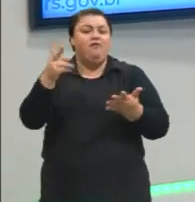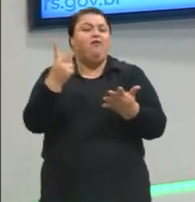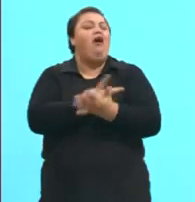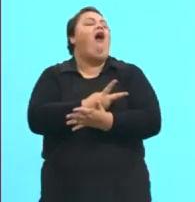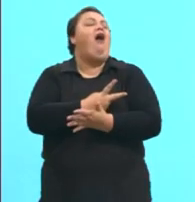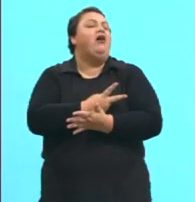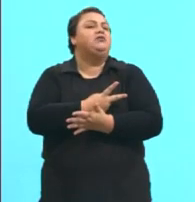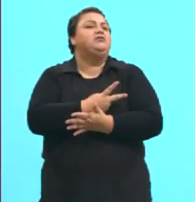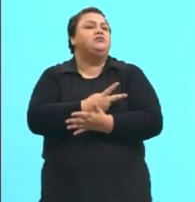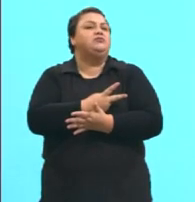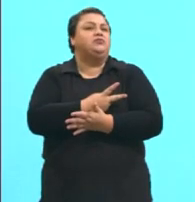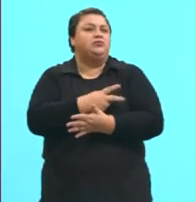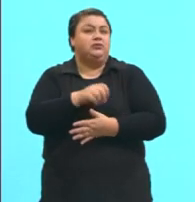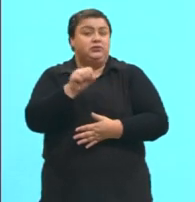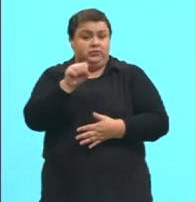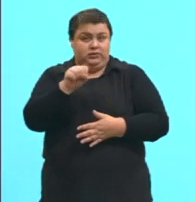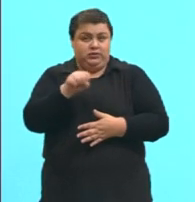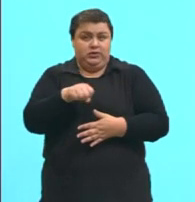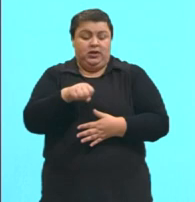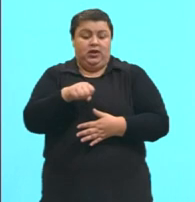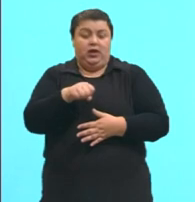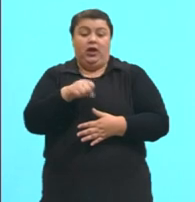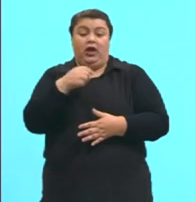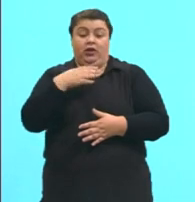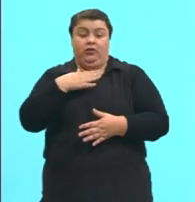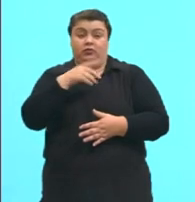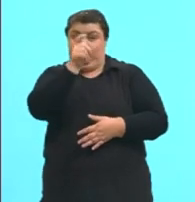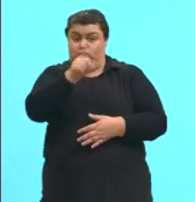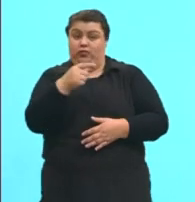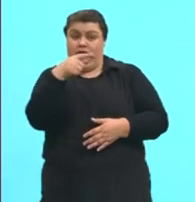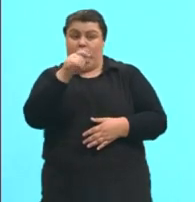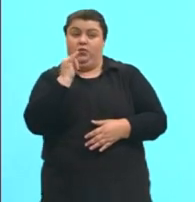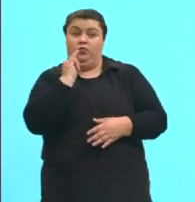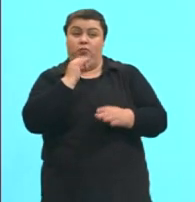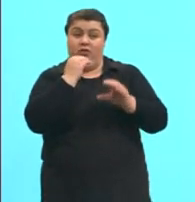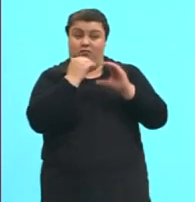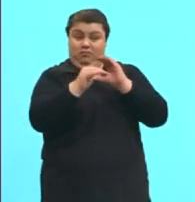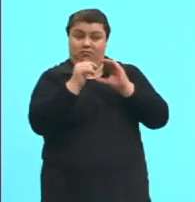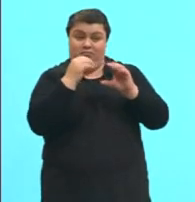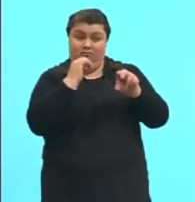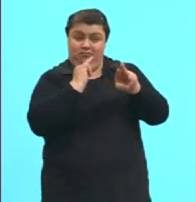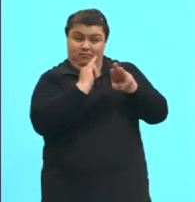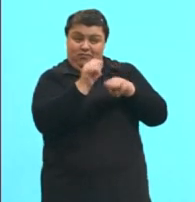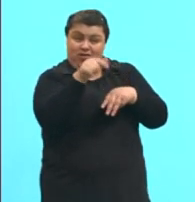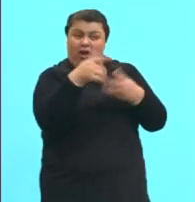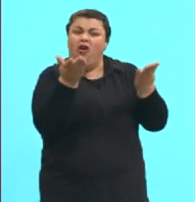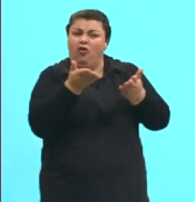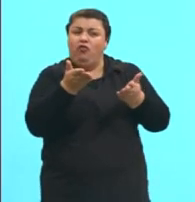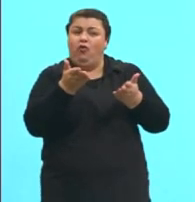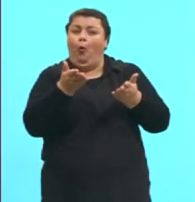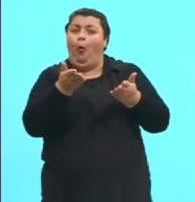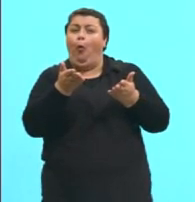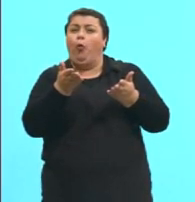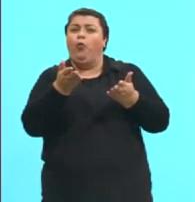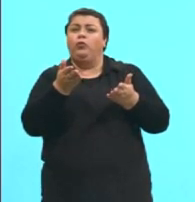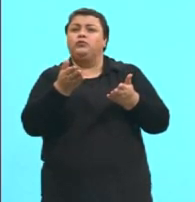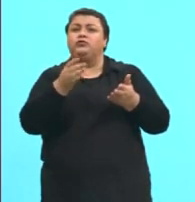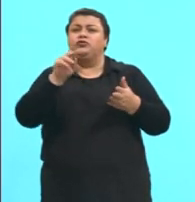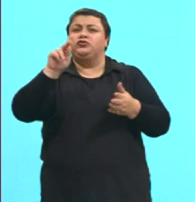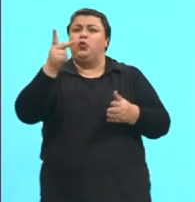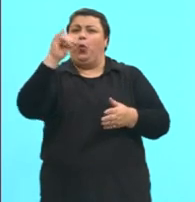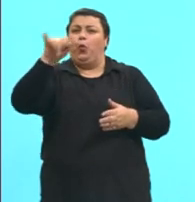o pessoal do estúdio, que recebe as minhas mensagens e vê. A gente usa o hoje aqui, por exemplo, o